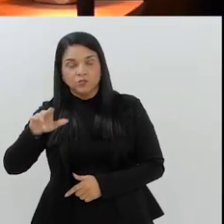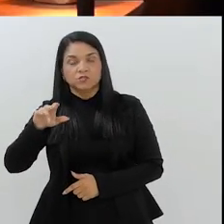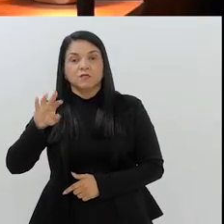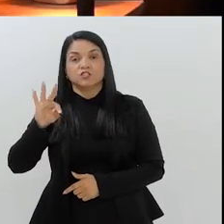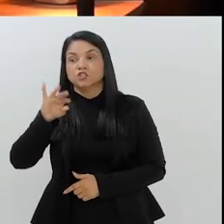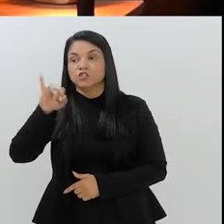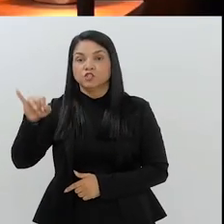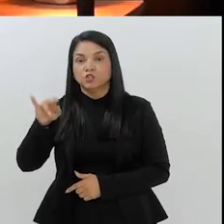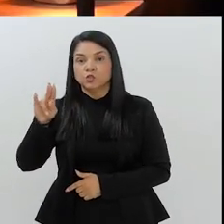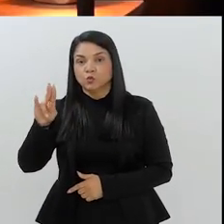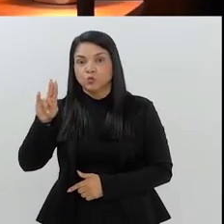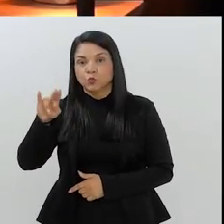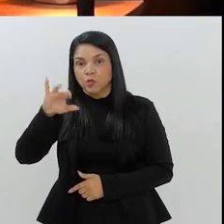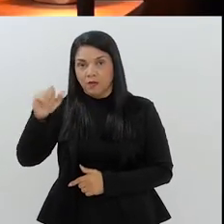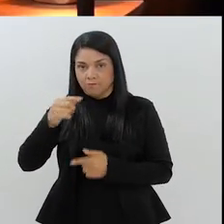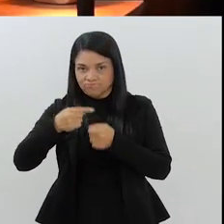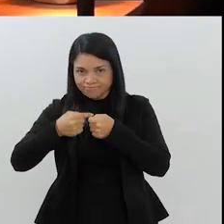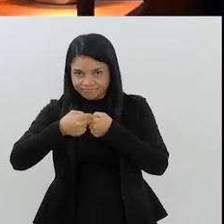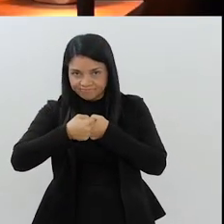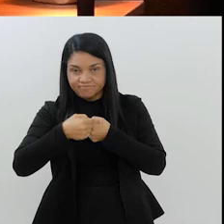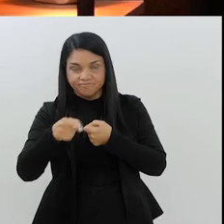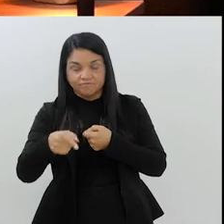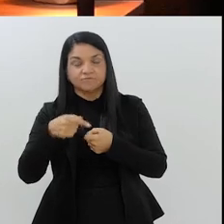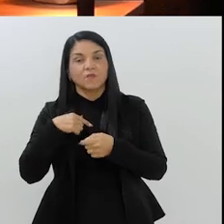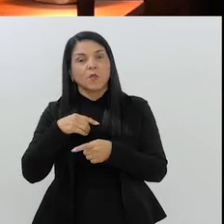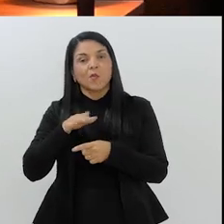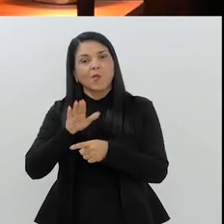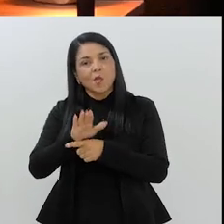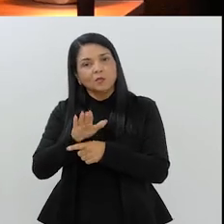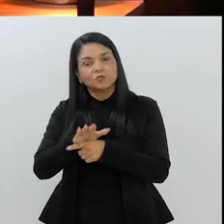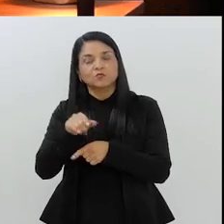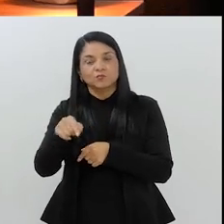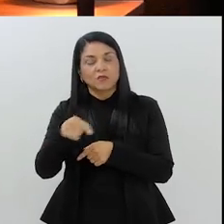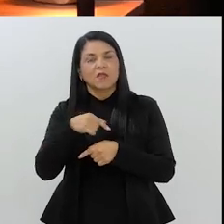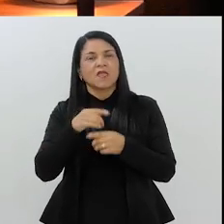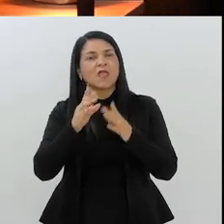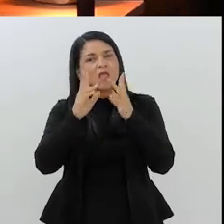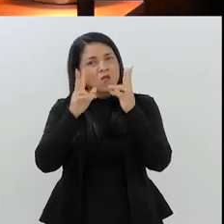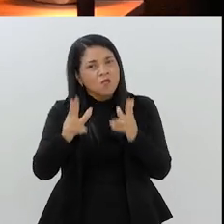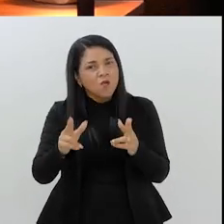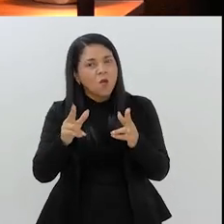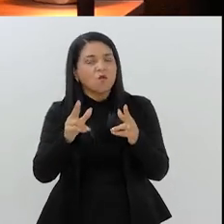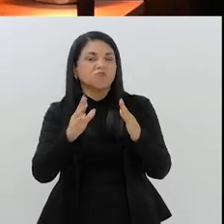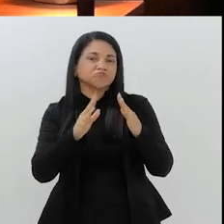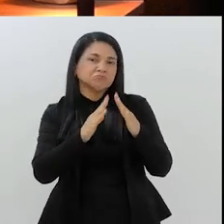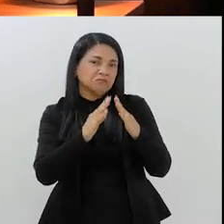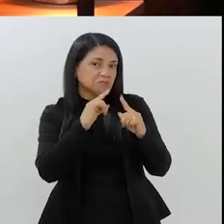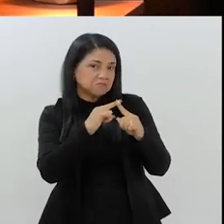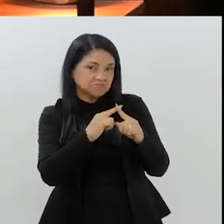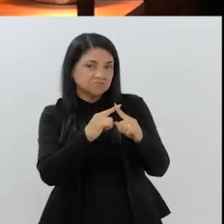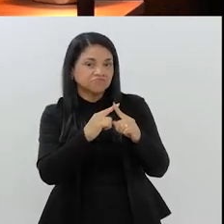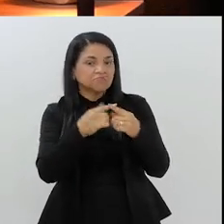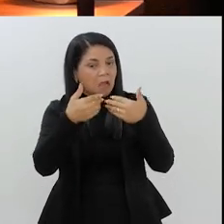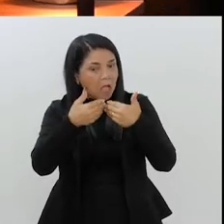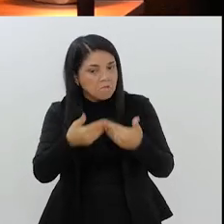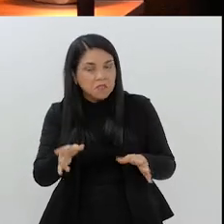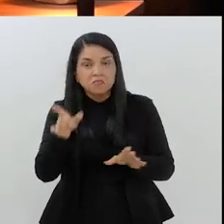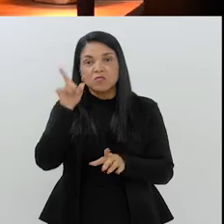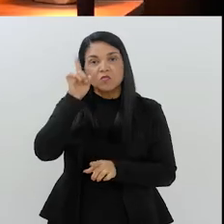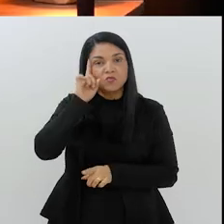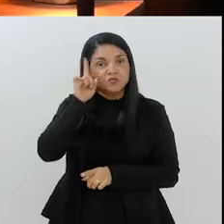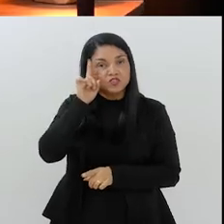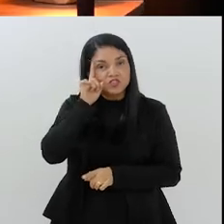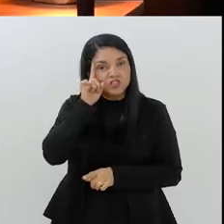voluntariamente porém, a nossa mesquita, como algumas igrejas, ela é aberta